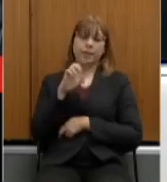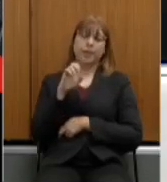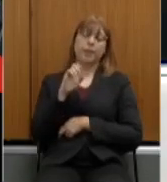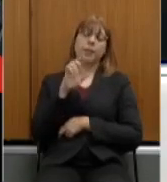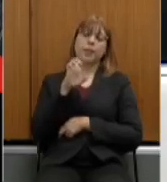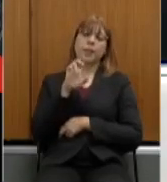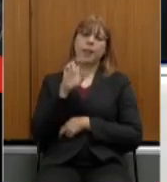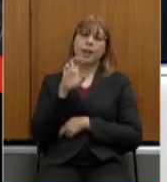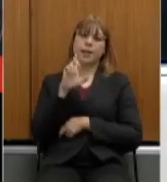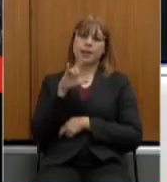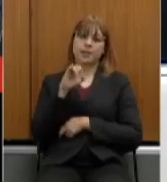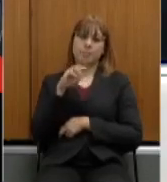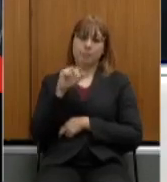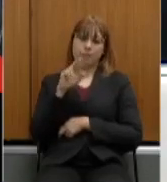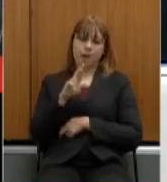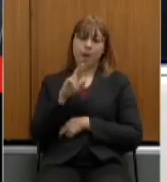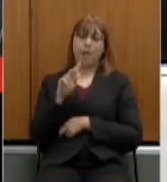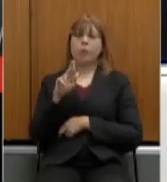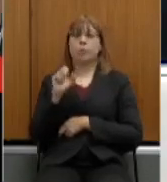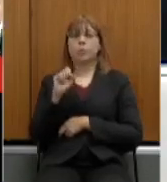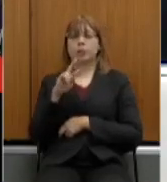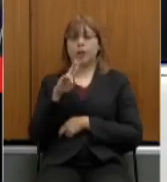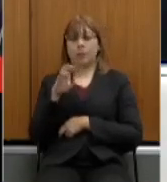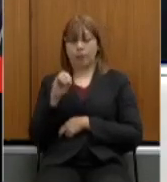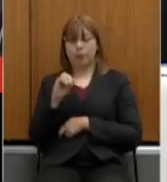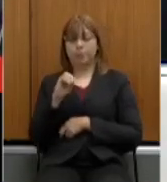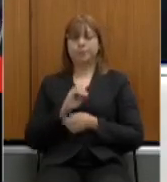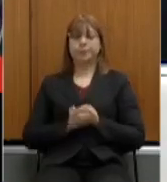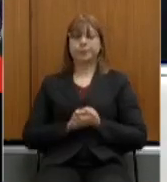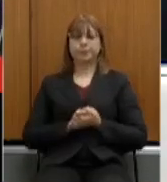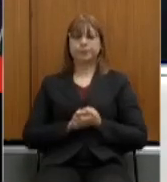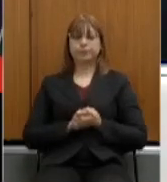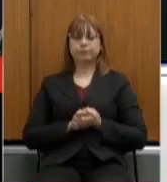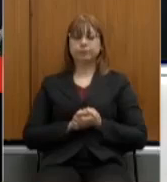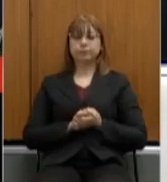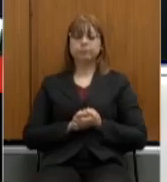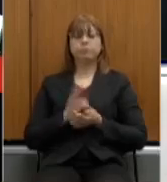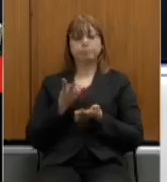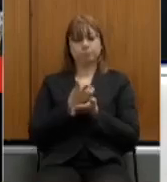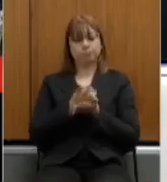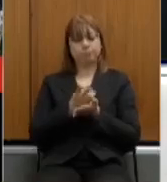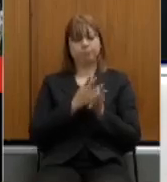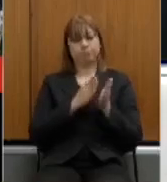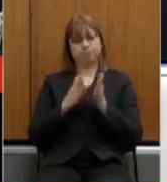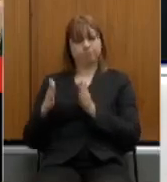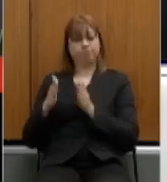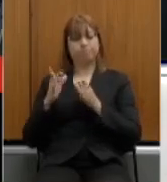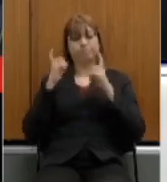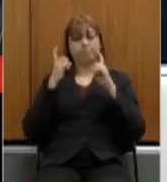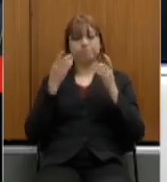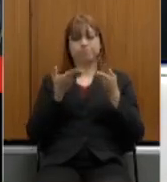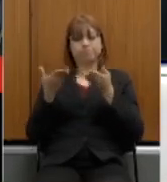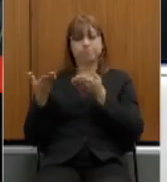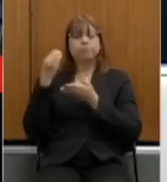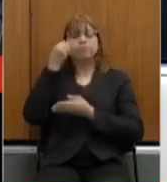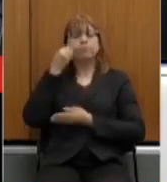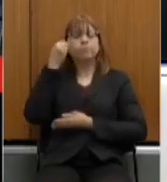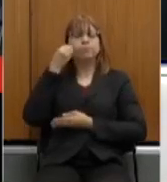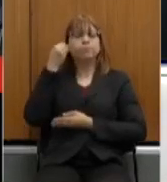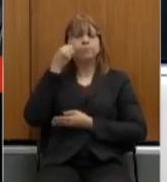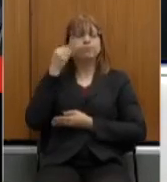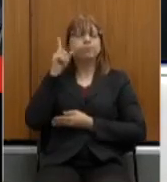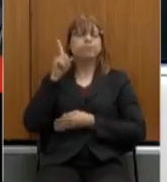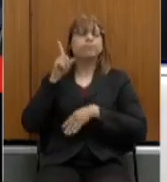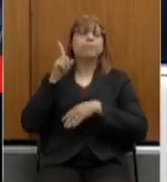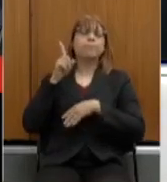Gustavo Valadares em continuidade aos nossos trabalhos ouviremos agora a experiência do